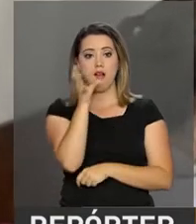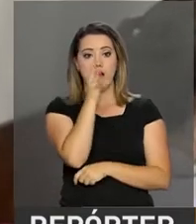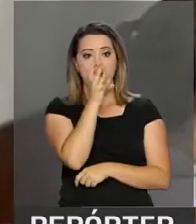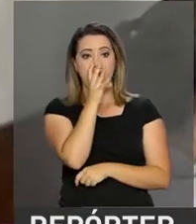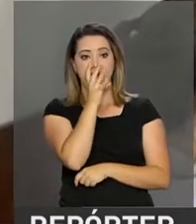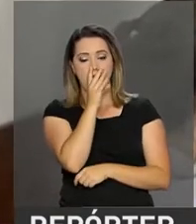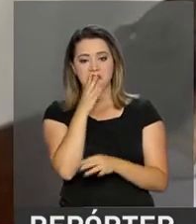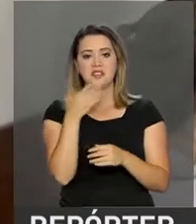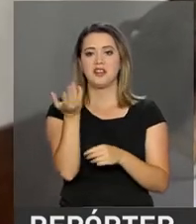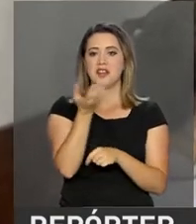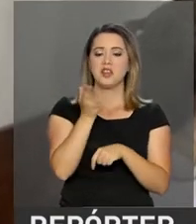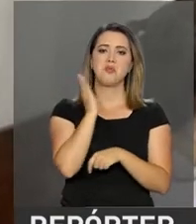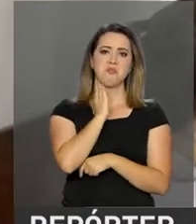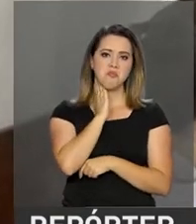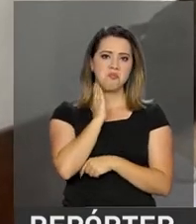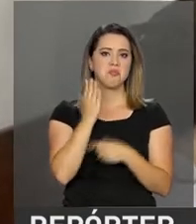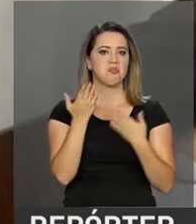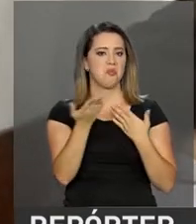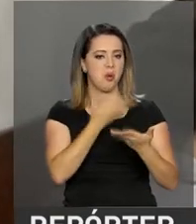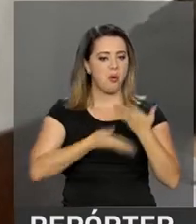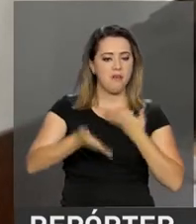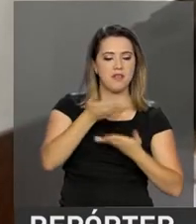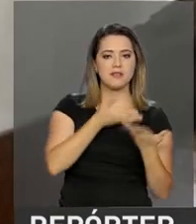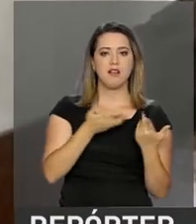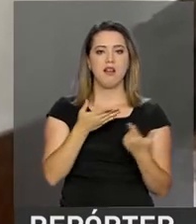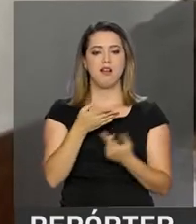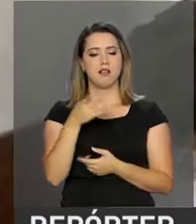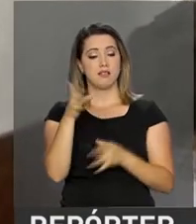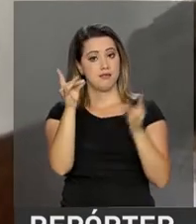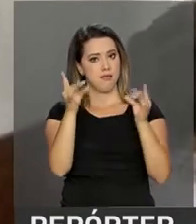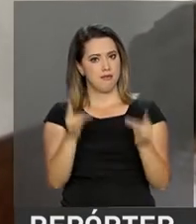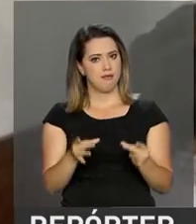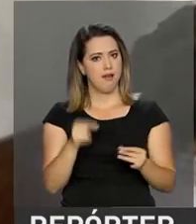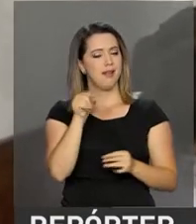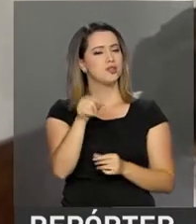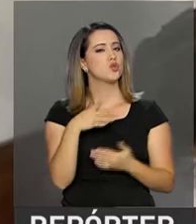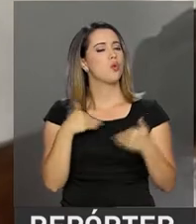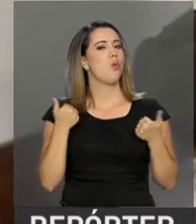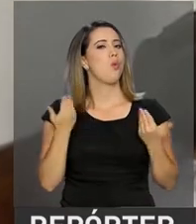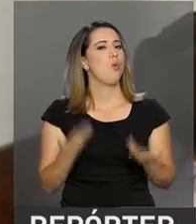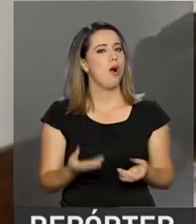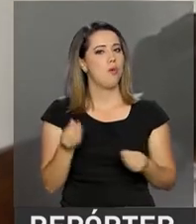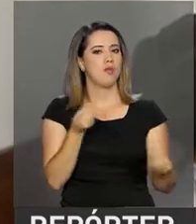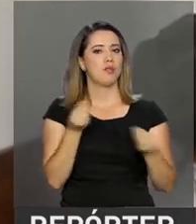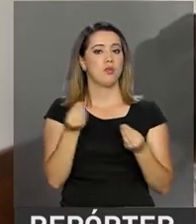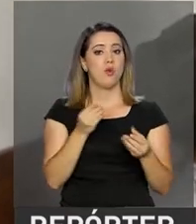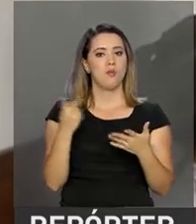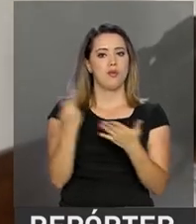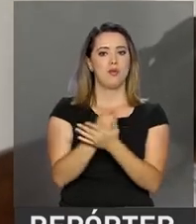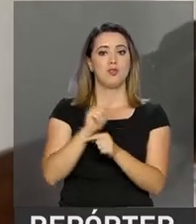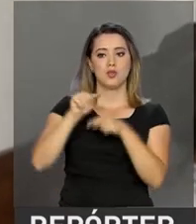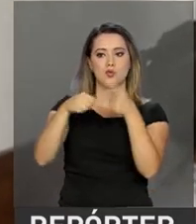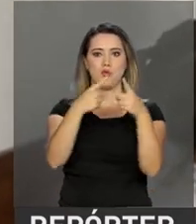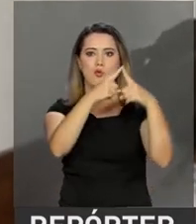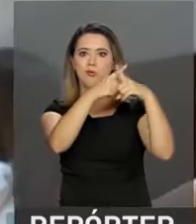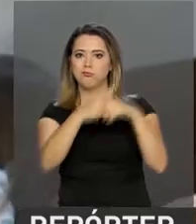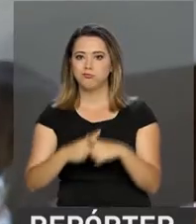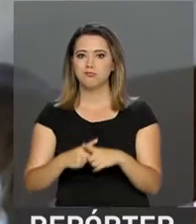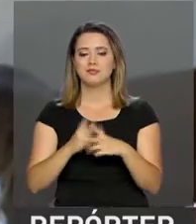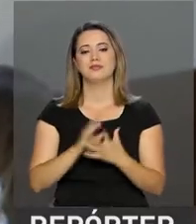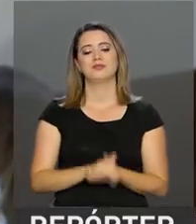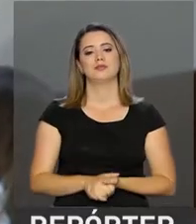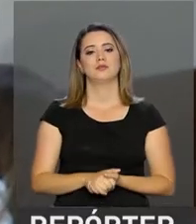que querem bater papo, conversar, para saber detalhes, por exemplo, de qual e como será o próximo desafio da estudante.